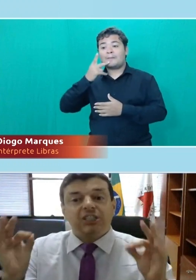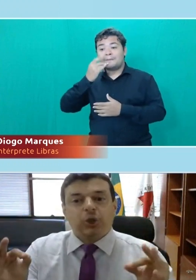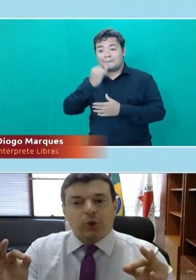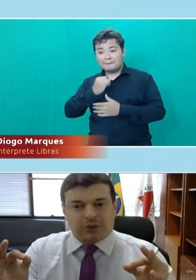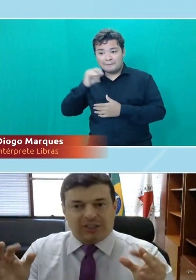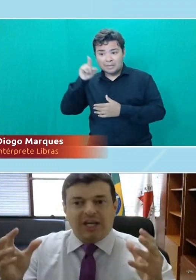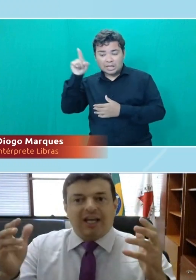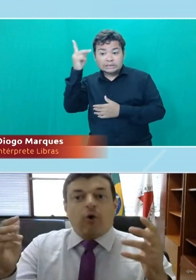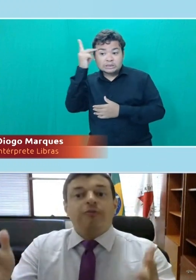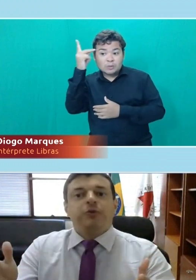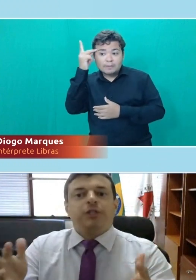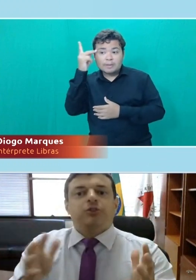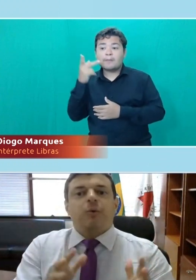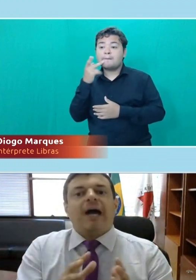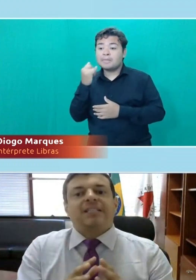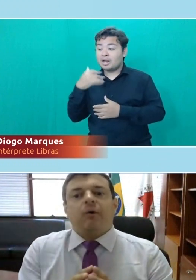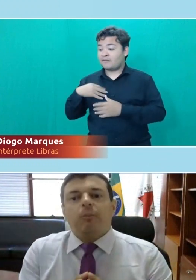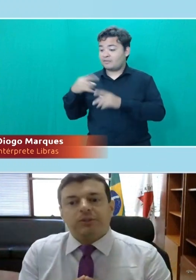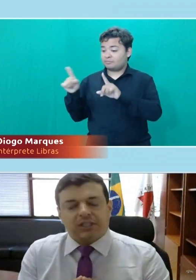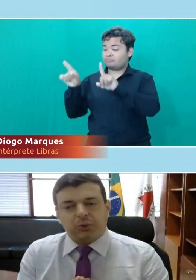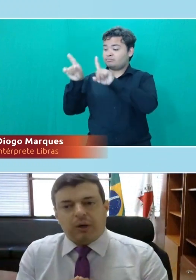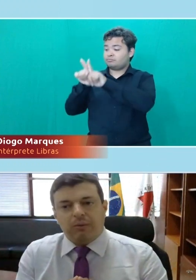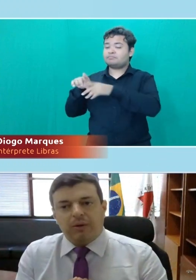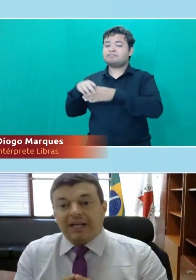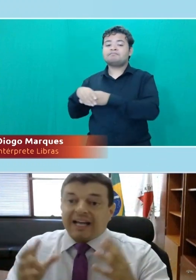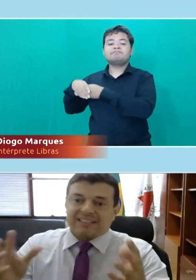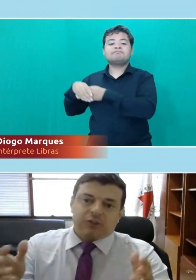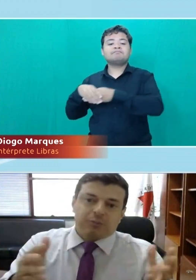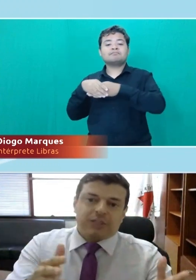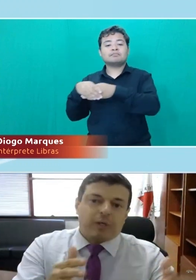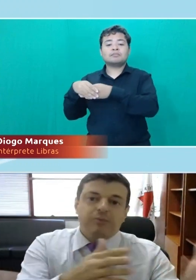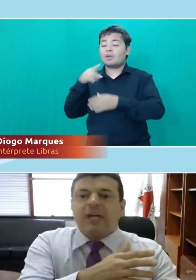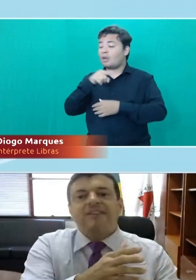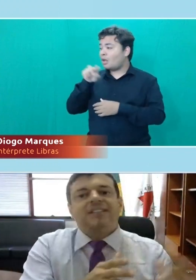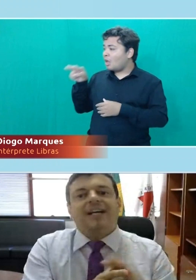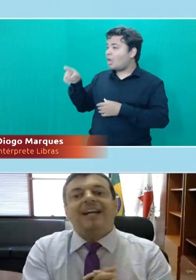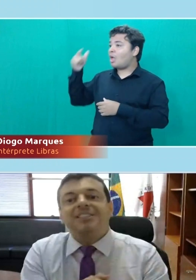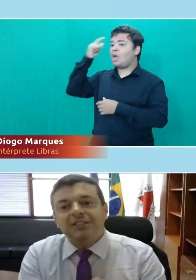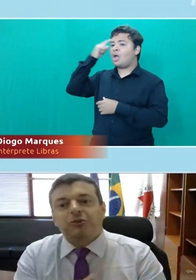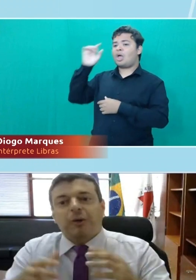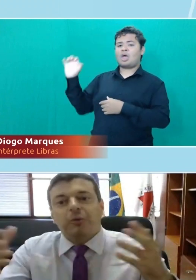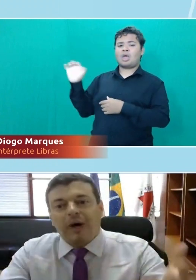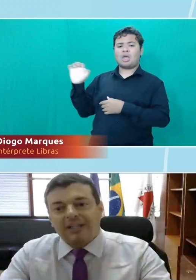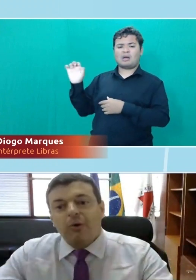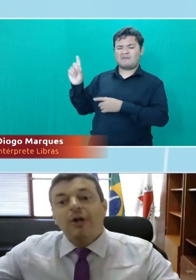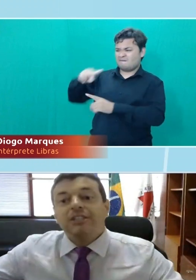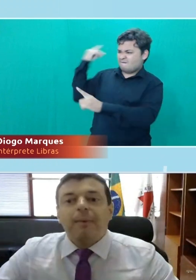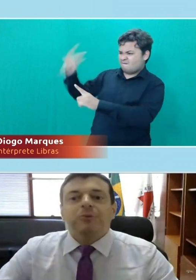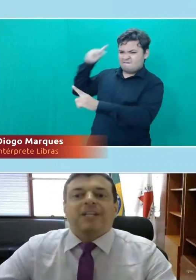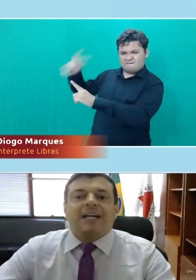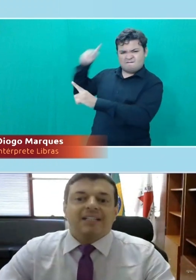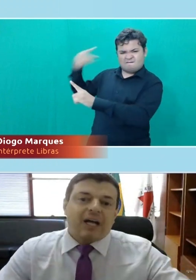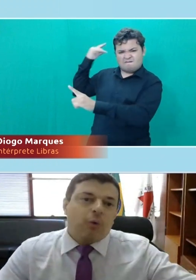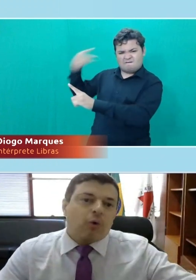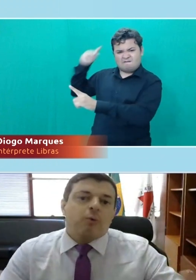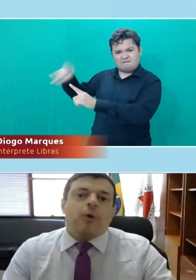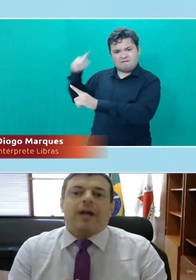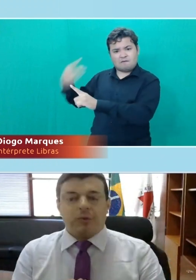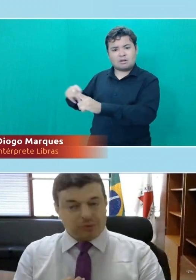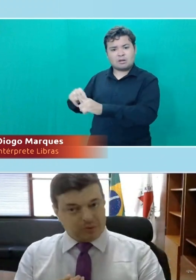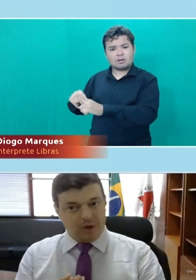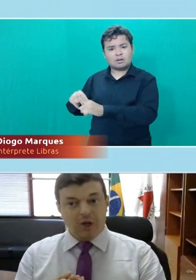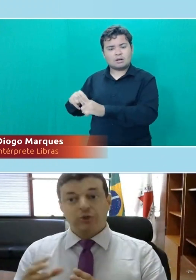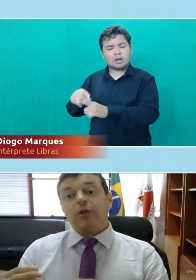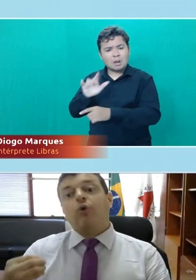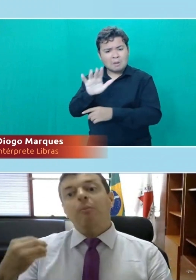agredidos, confundidos com o casal homossexual. E casais homossexuais não devem ser agredidos quando andam de mãos dadas na rua como